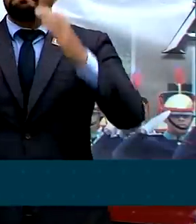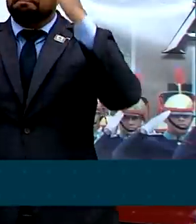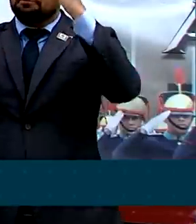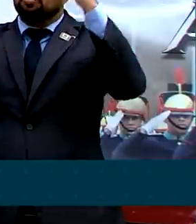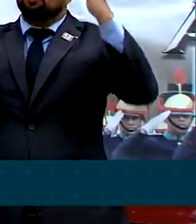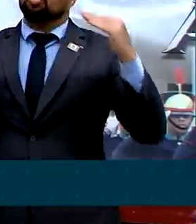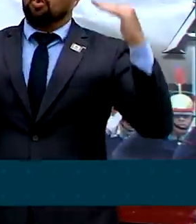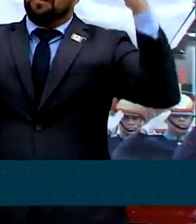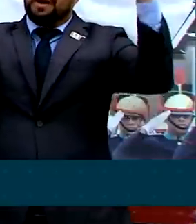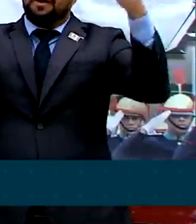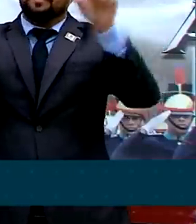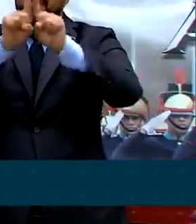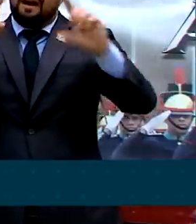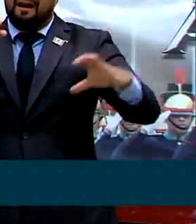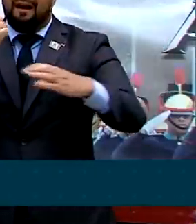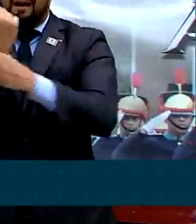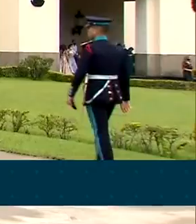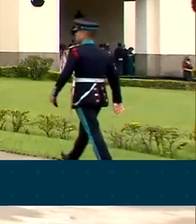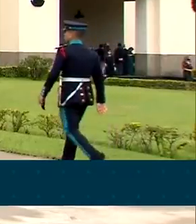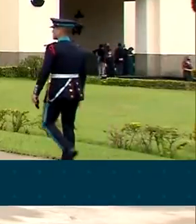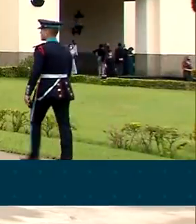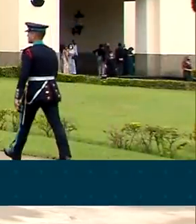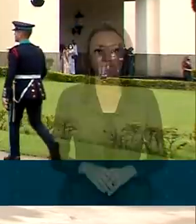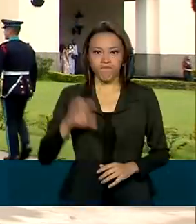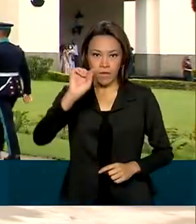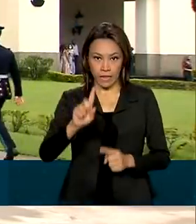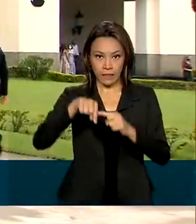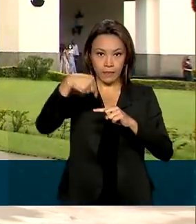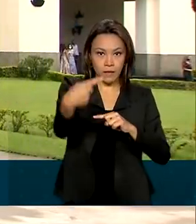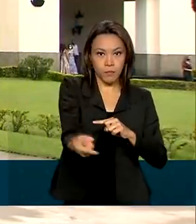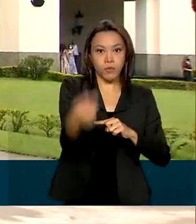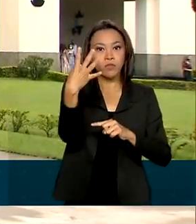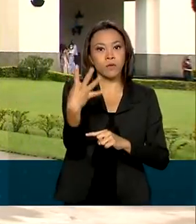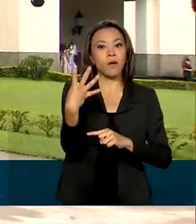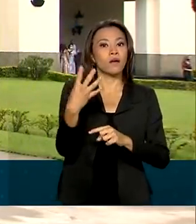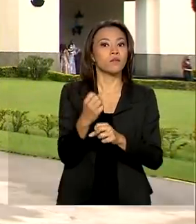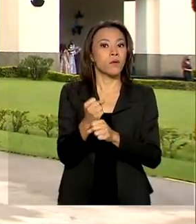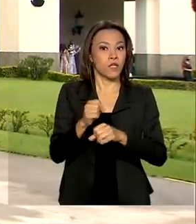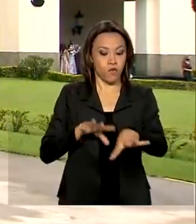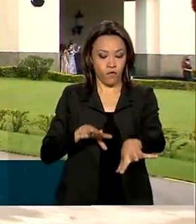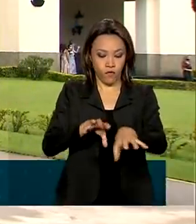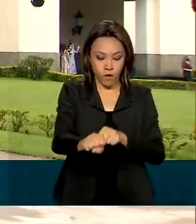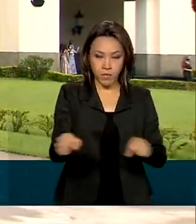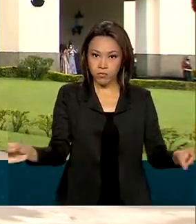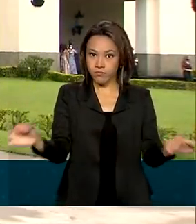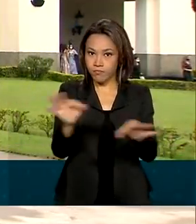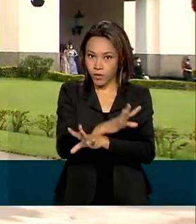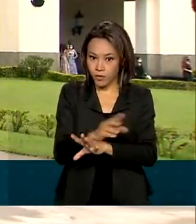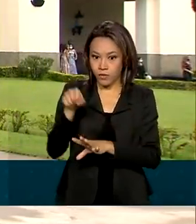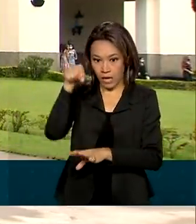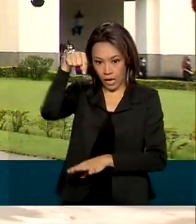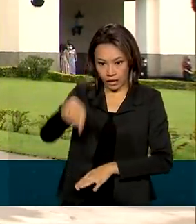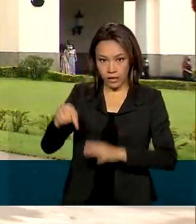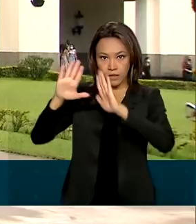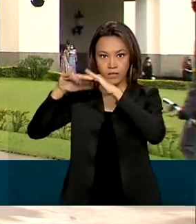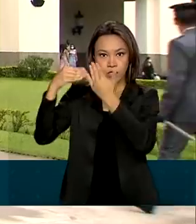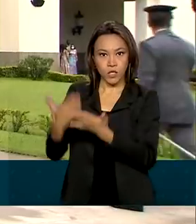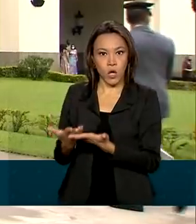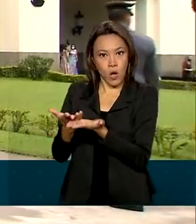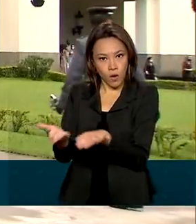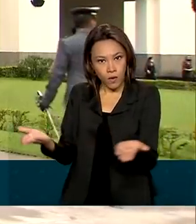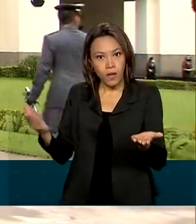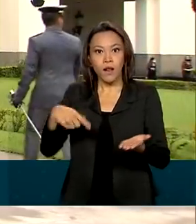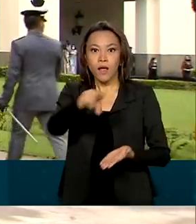e garantir a nossa liberdade. Depois de quatro anos de formação na Academia Militar das Agulhas Negras, os